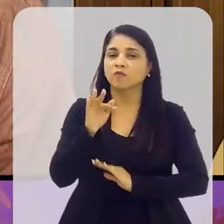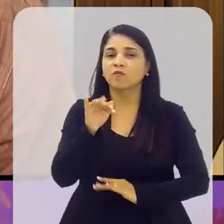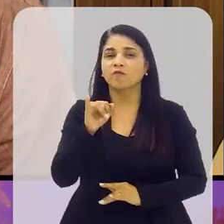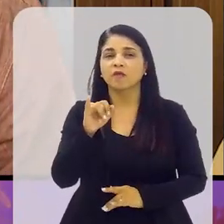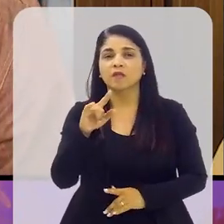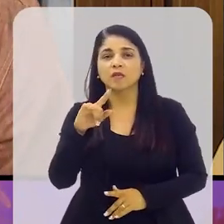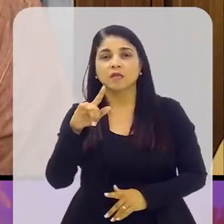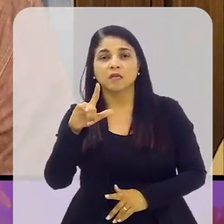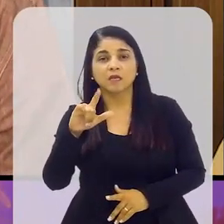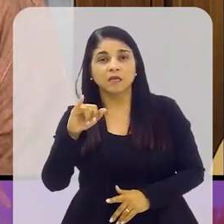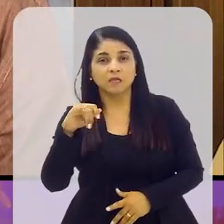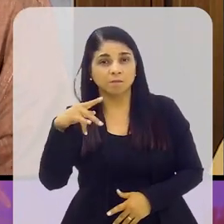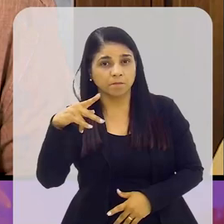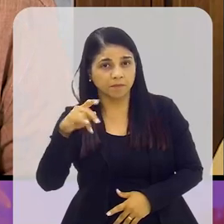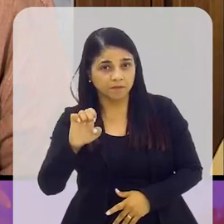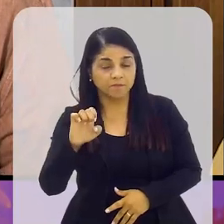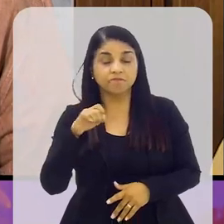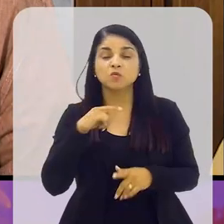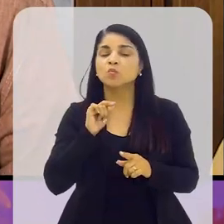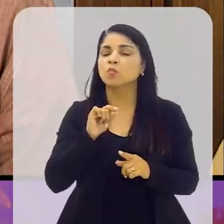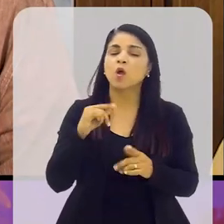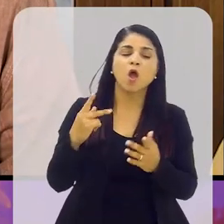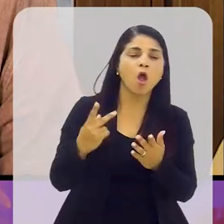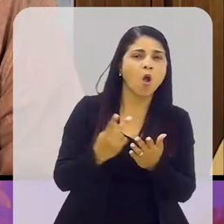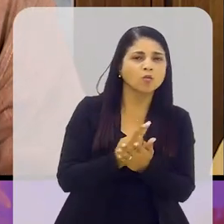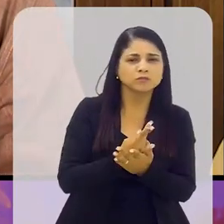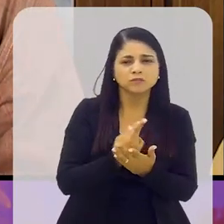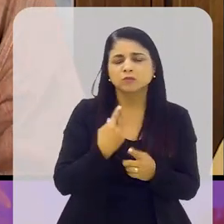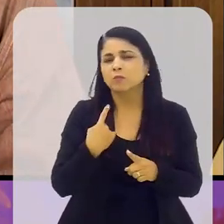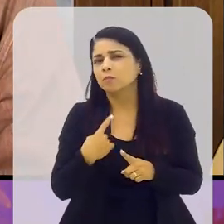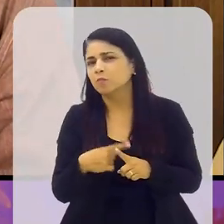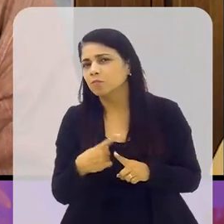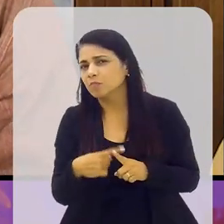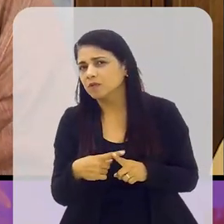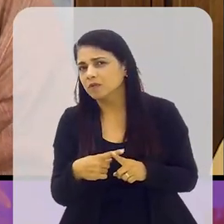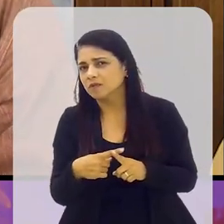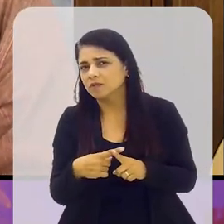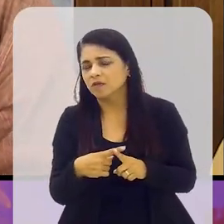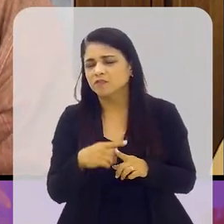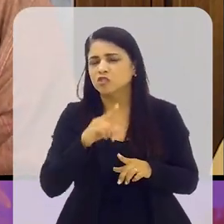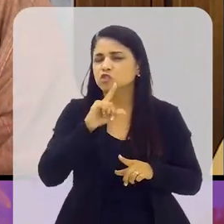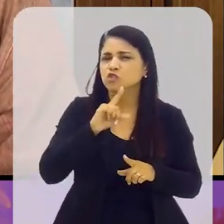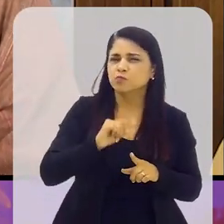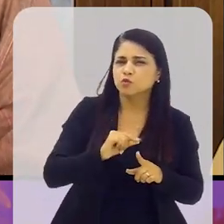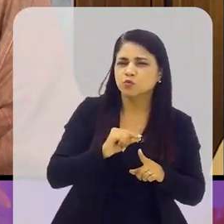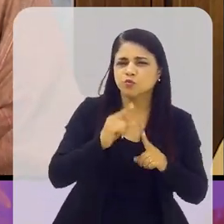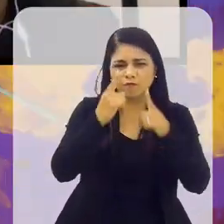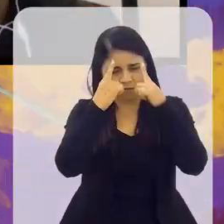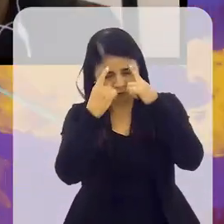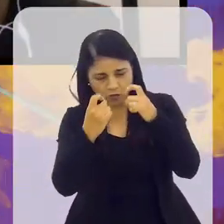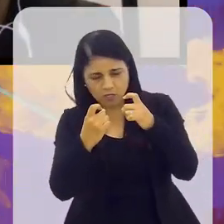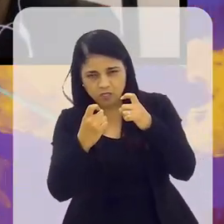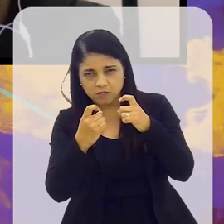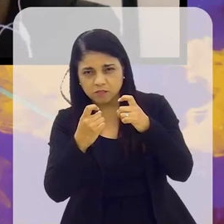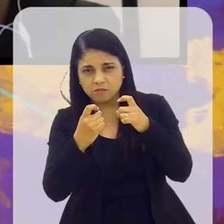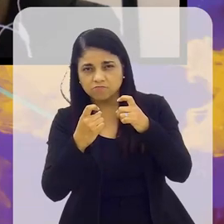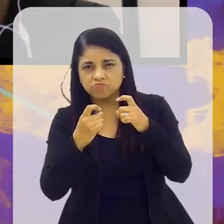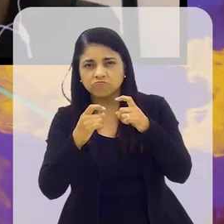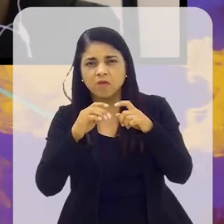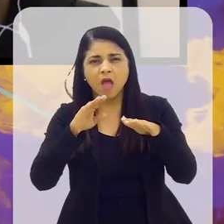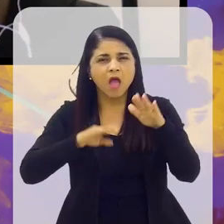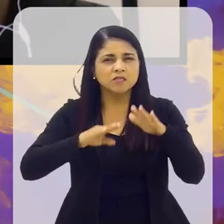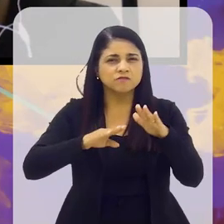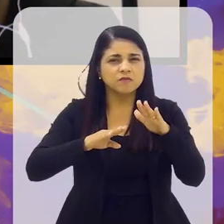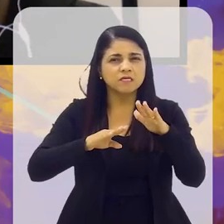Tavares Paz Lopes, por que isso tem acontecido? Por que às vezes dá uma diminuída e, às vezes,